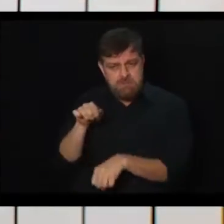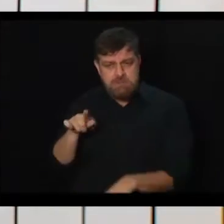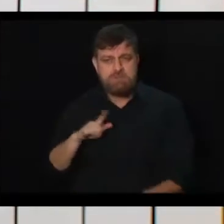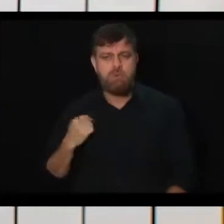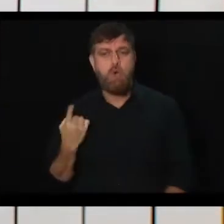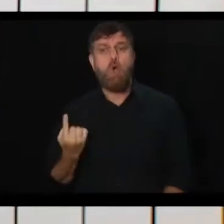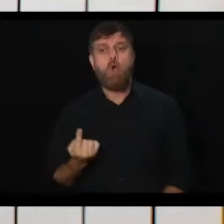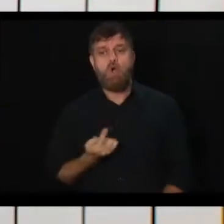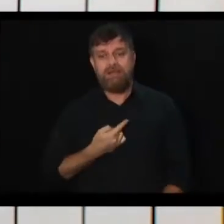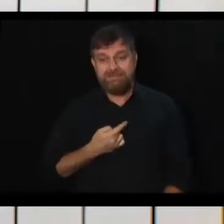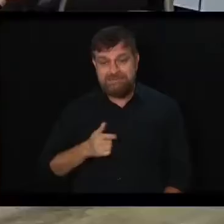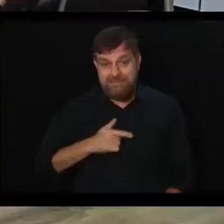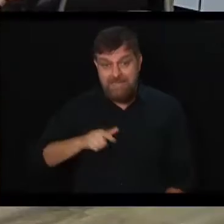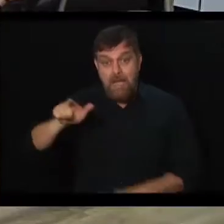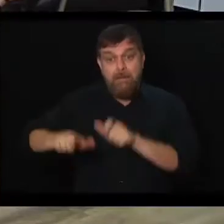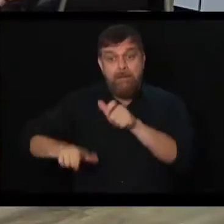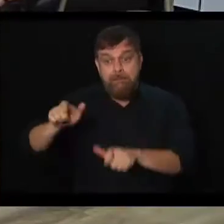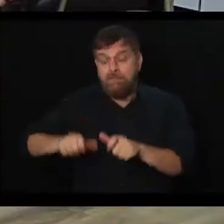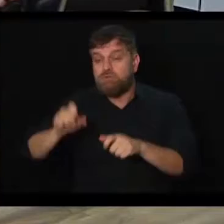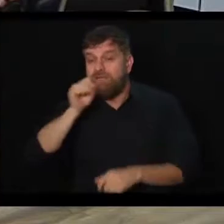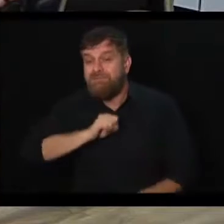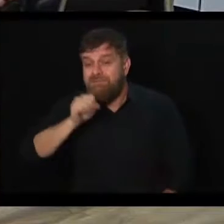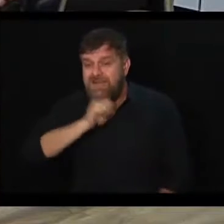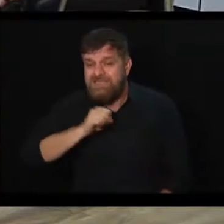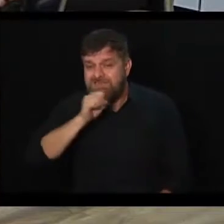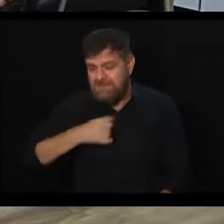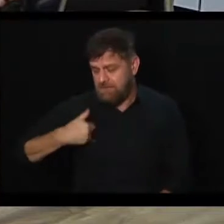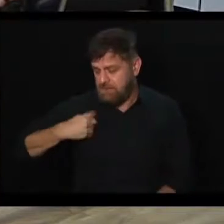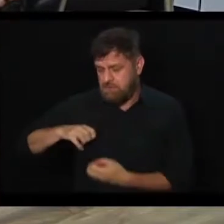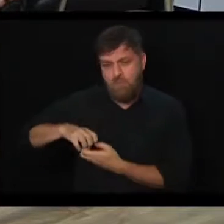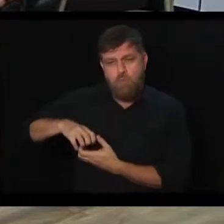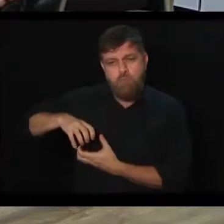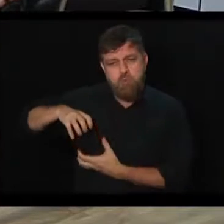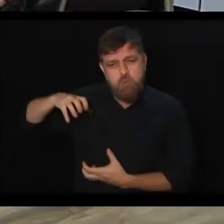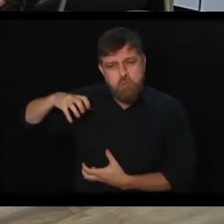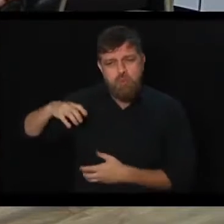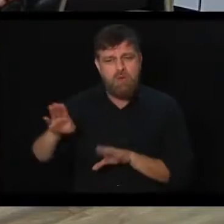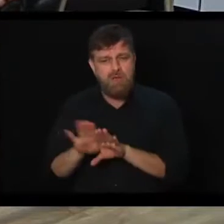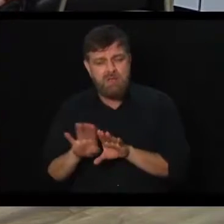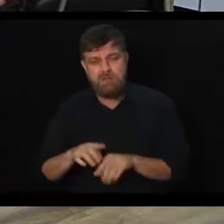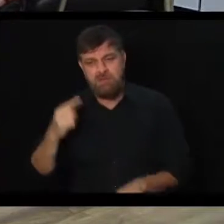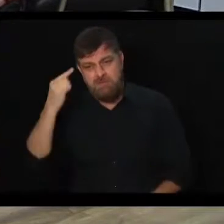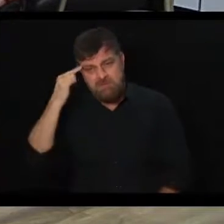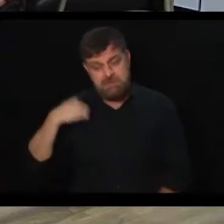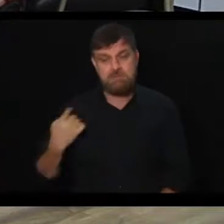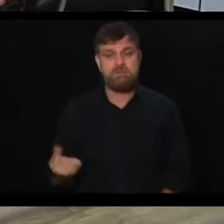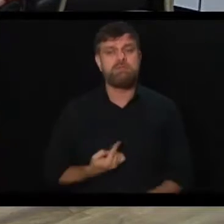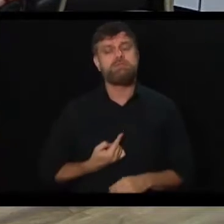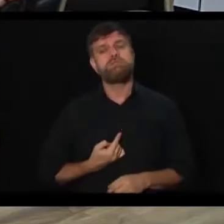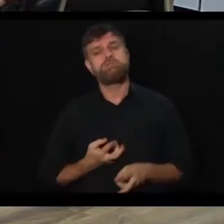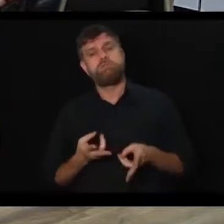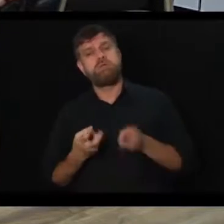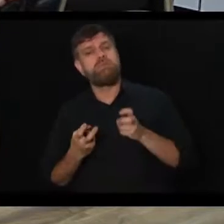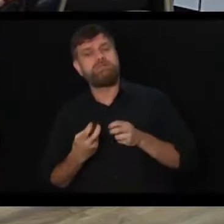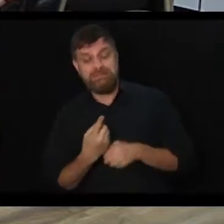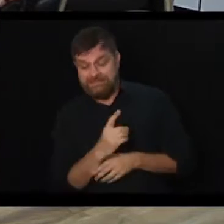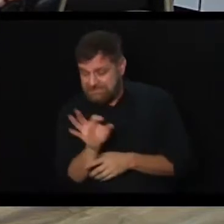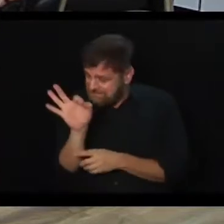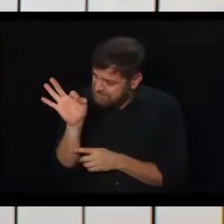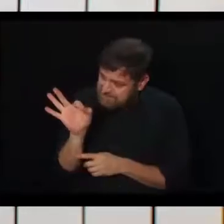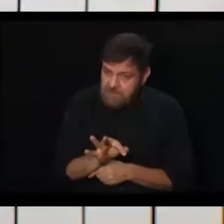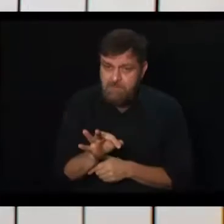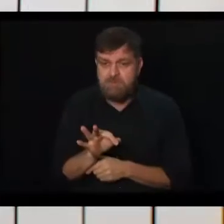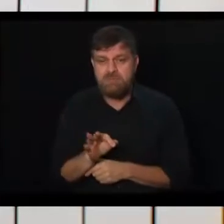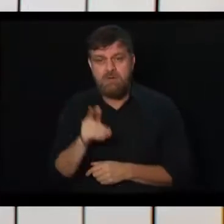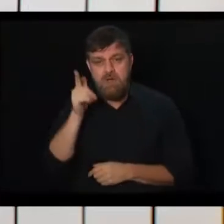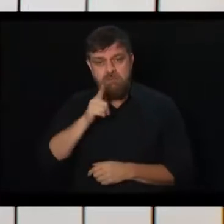nós seremos um país mais velho. E partindo, por exemplo, de que se nós considerarmos que 100%, para se